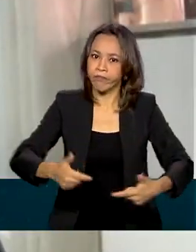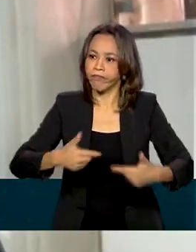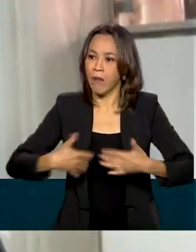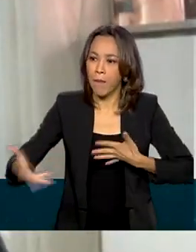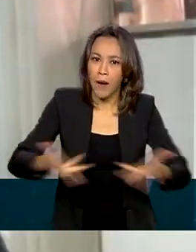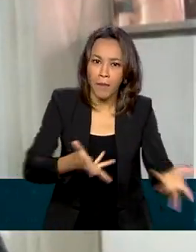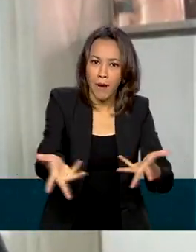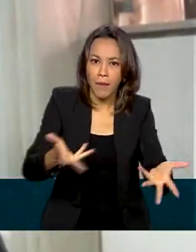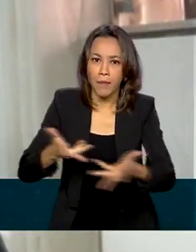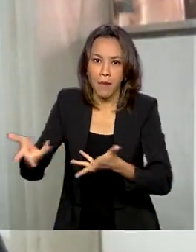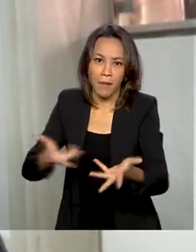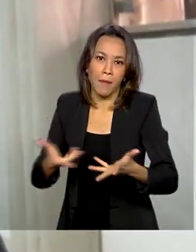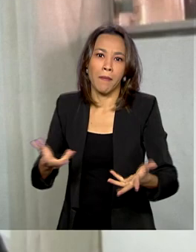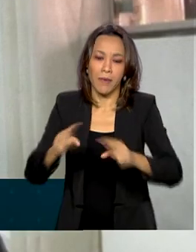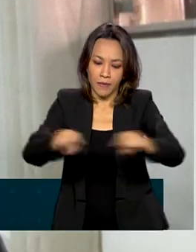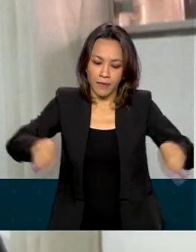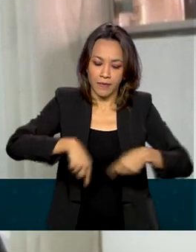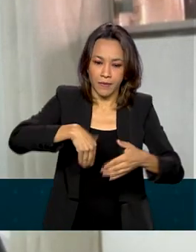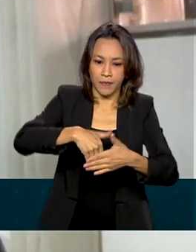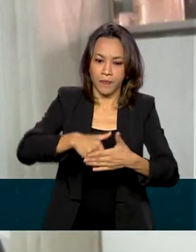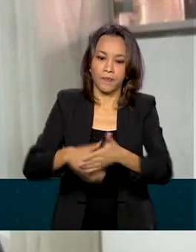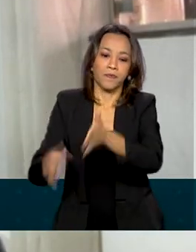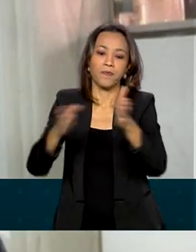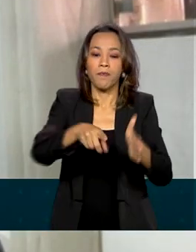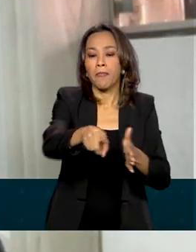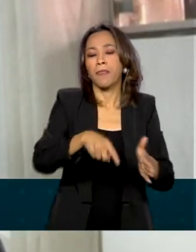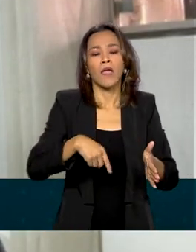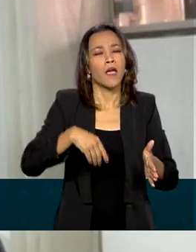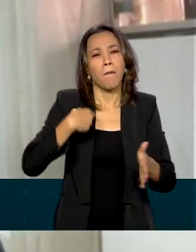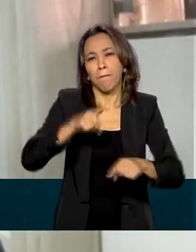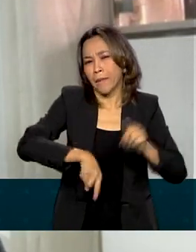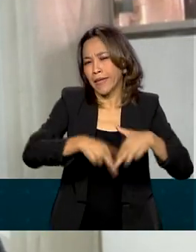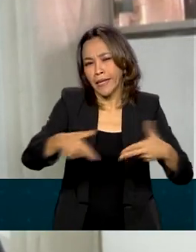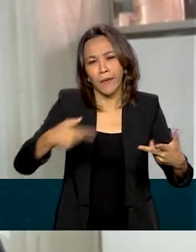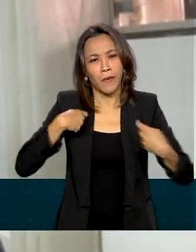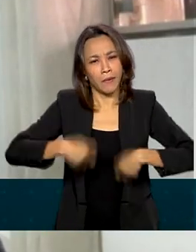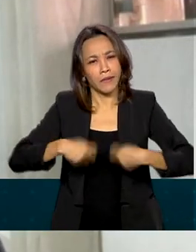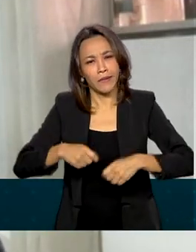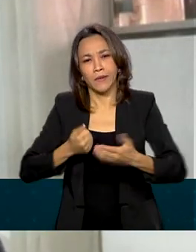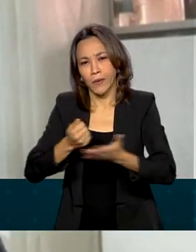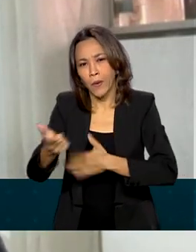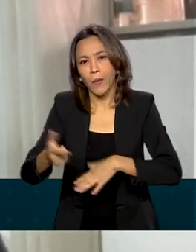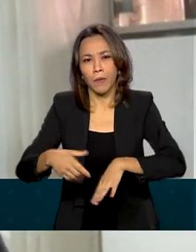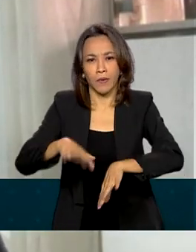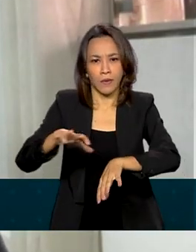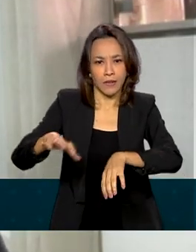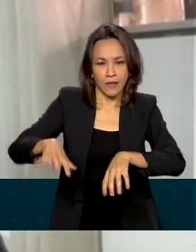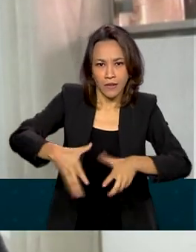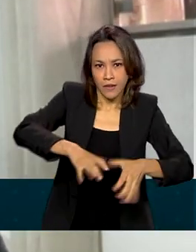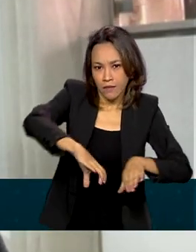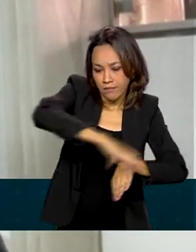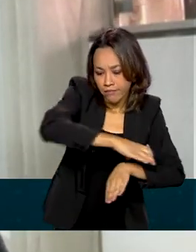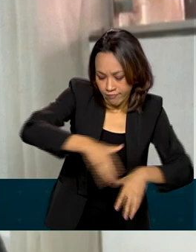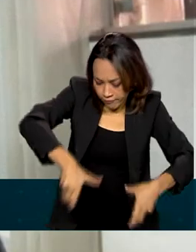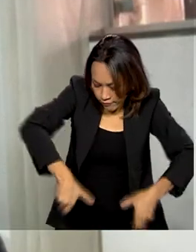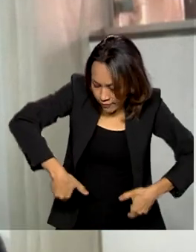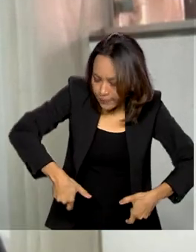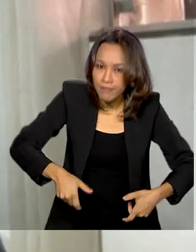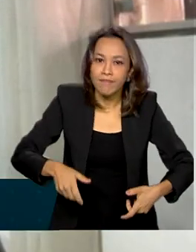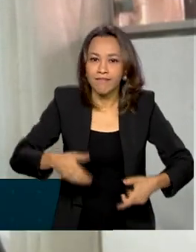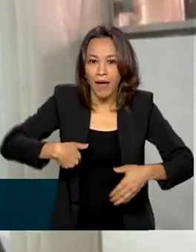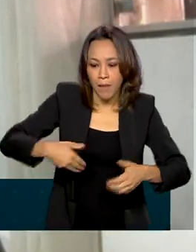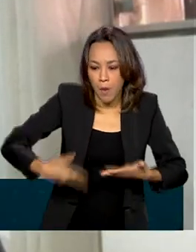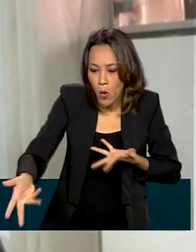Chuteira, qualquer outro material que eu precise, caneleira. Então, desde